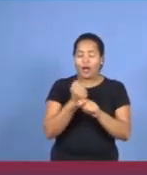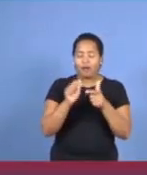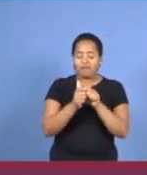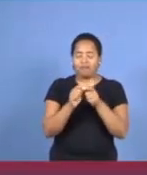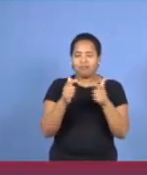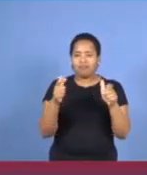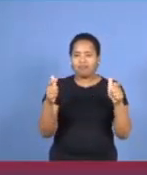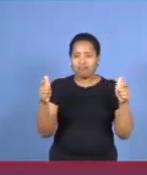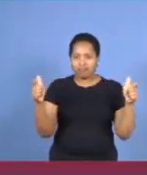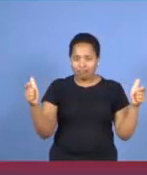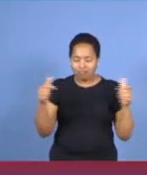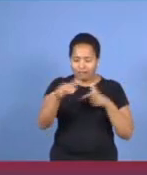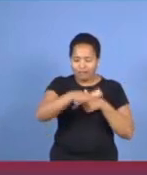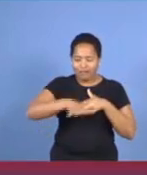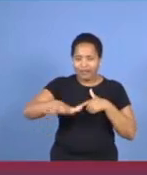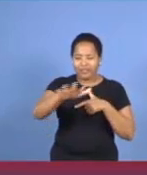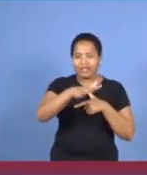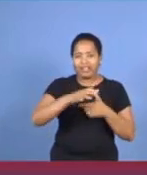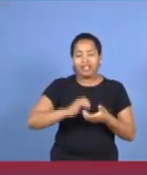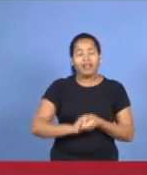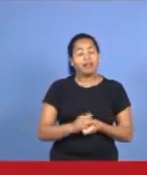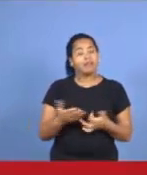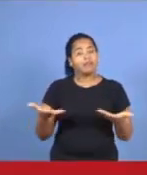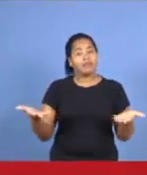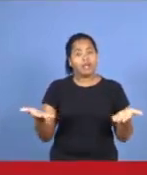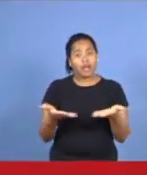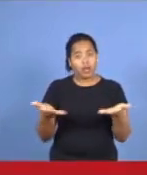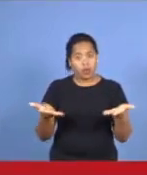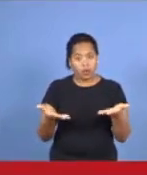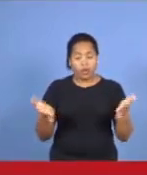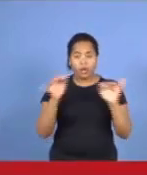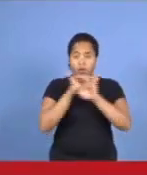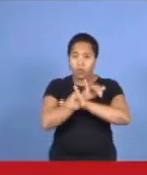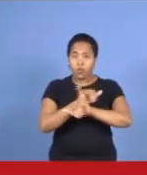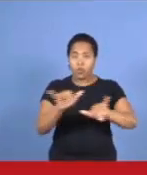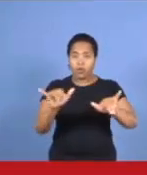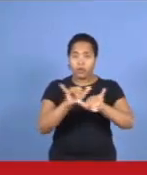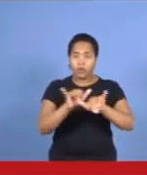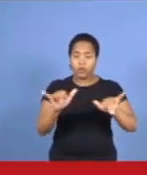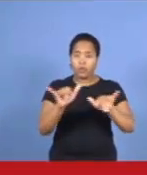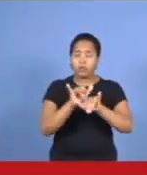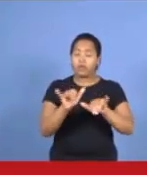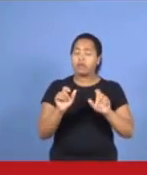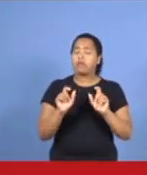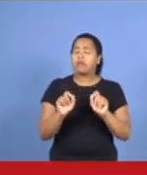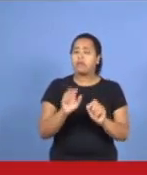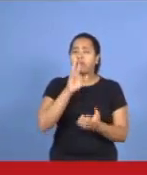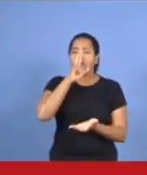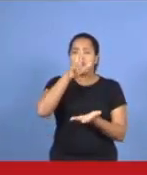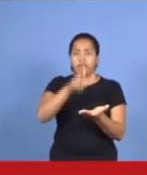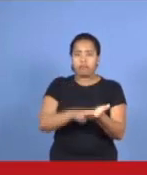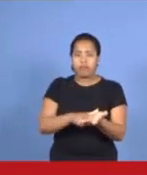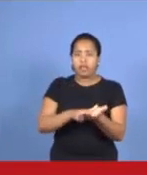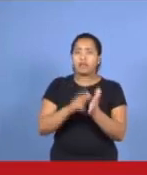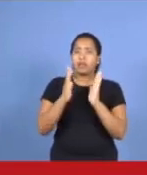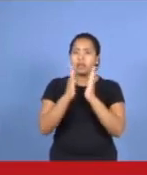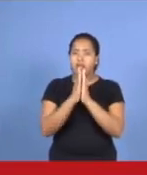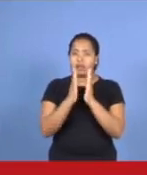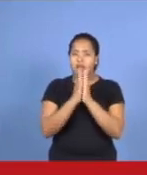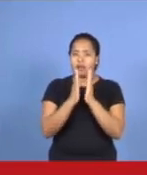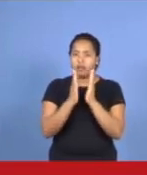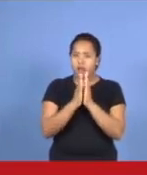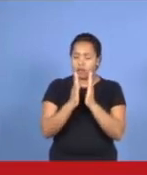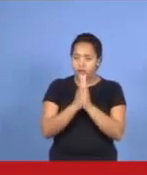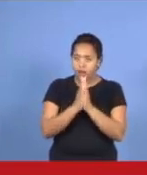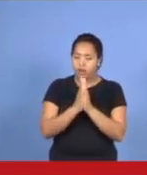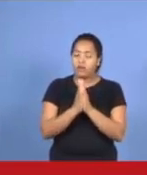ali naquela região. Agora passaremos para os irmãos, uma informação, que é resultado das orações que têm sido feitas